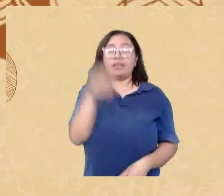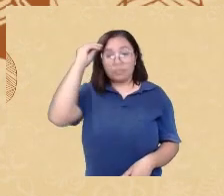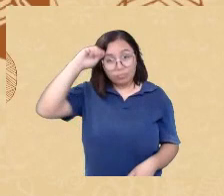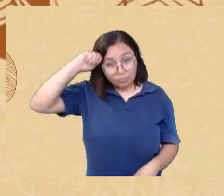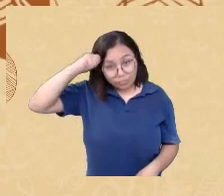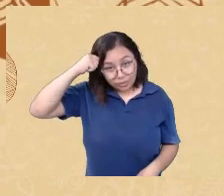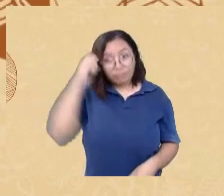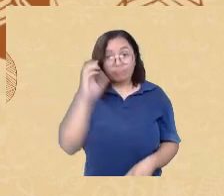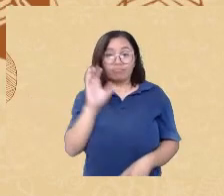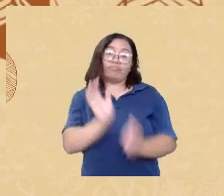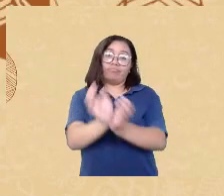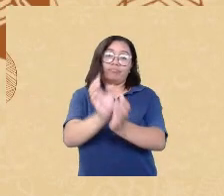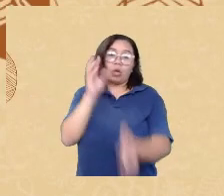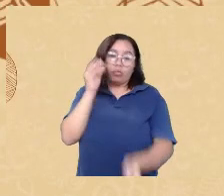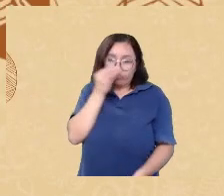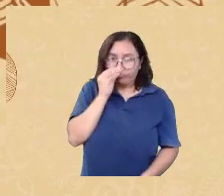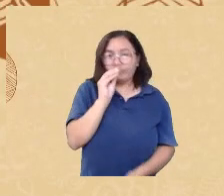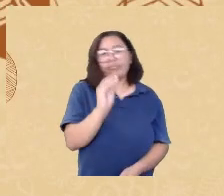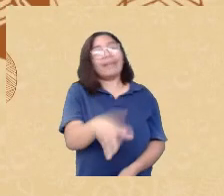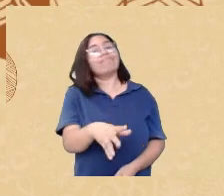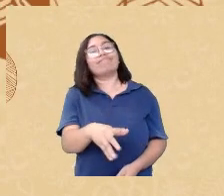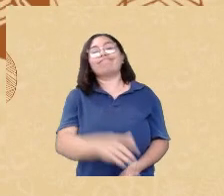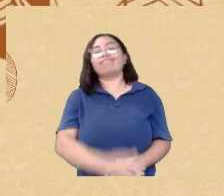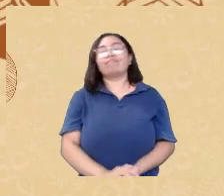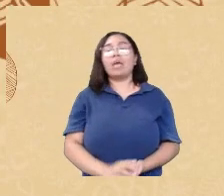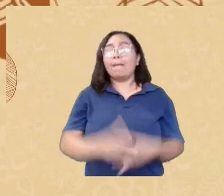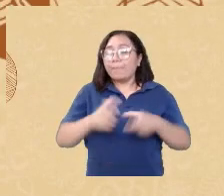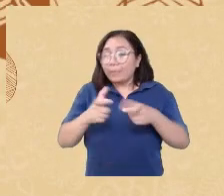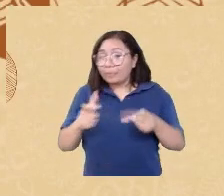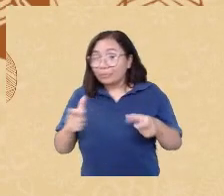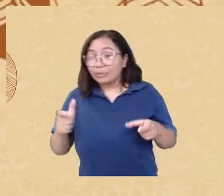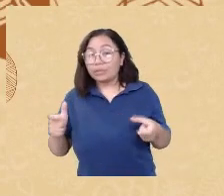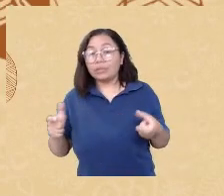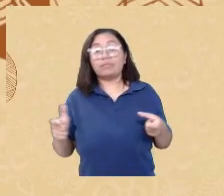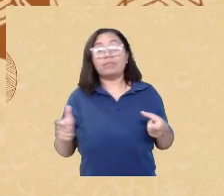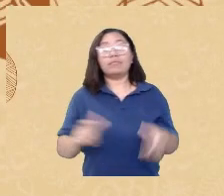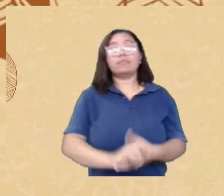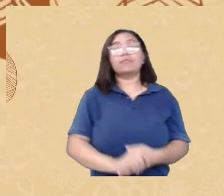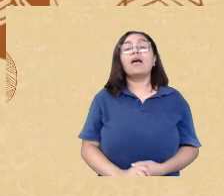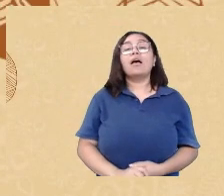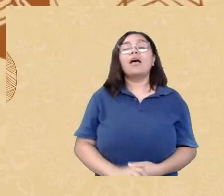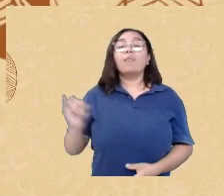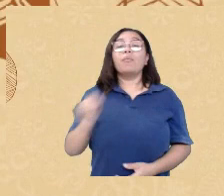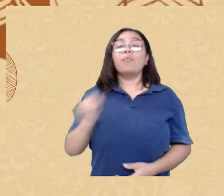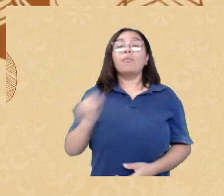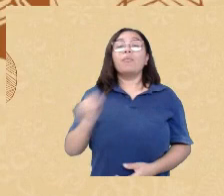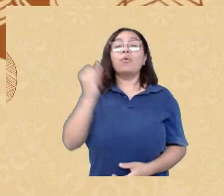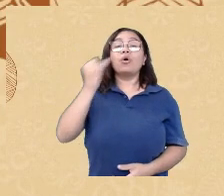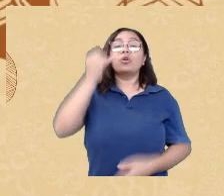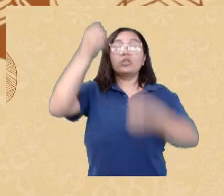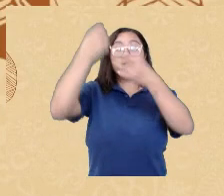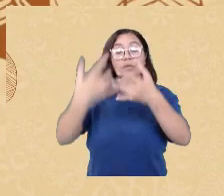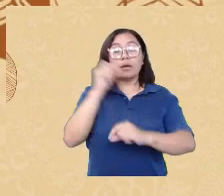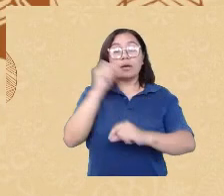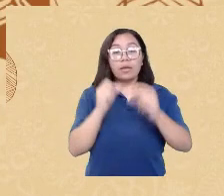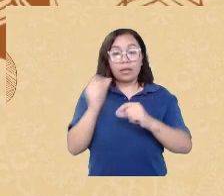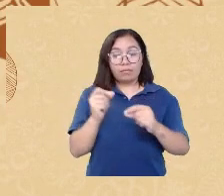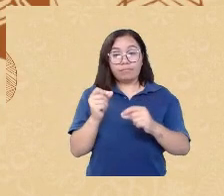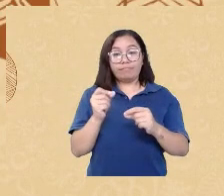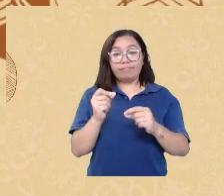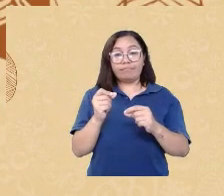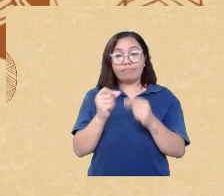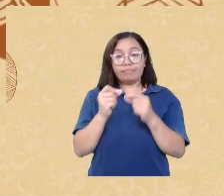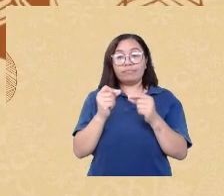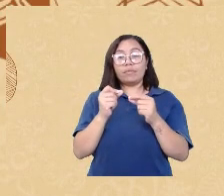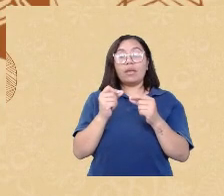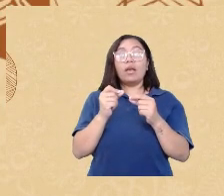conjunto de grupos étnicos é tão gritante e também é importante dizer a gente sempre tem esse paradoxo mas a África